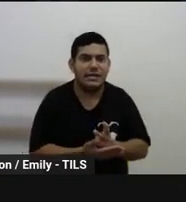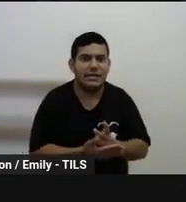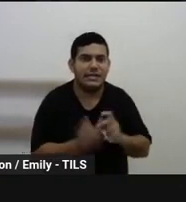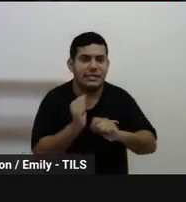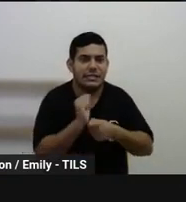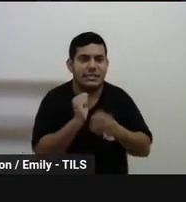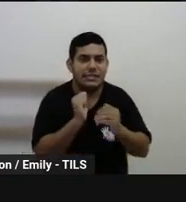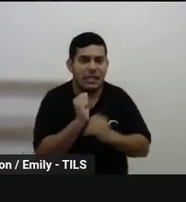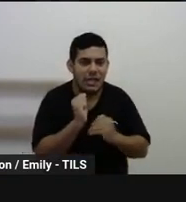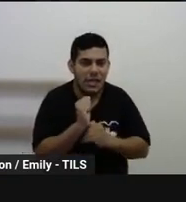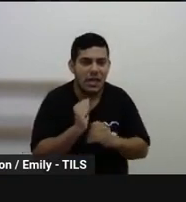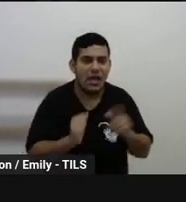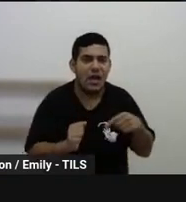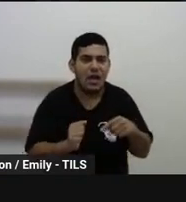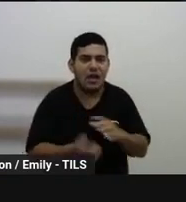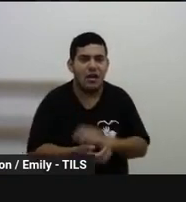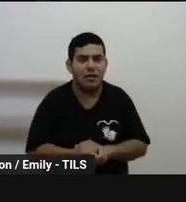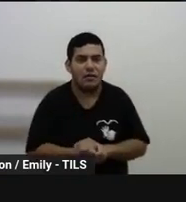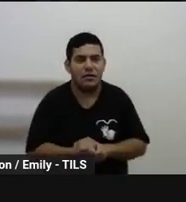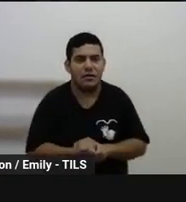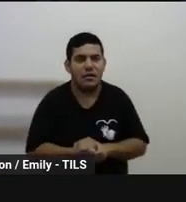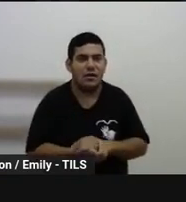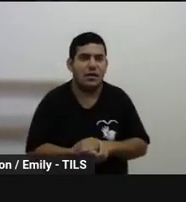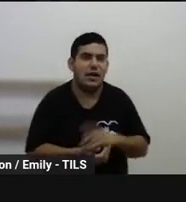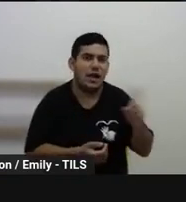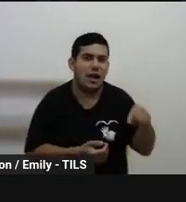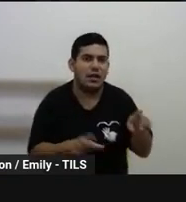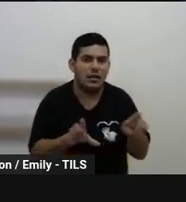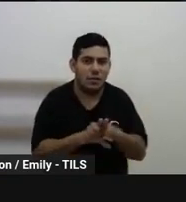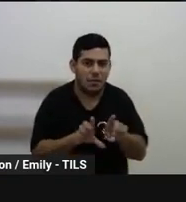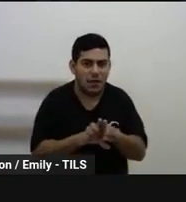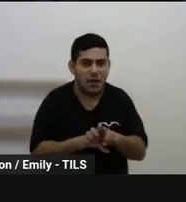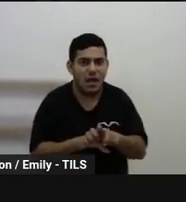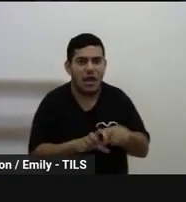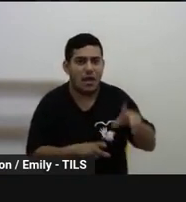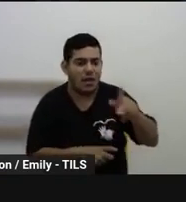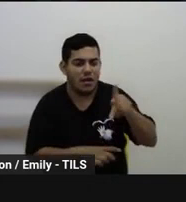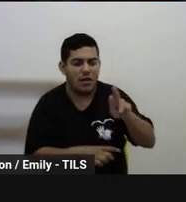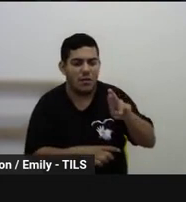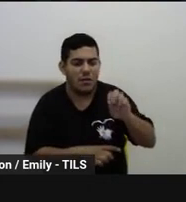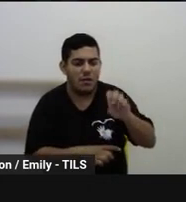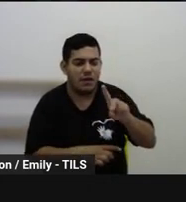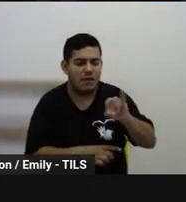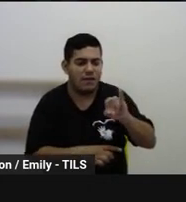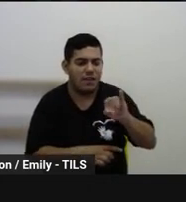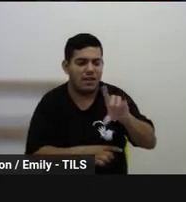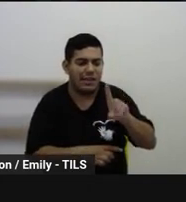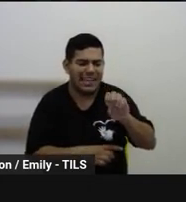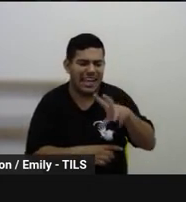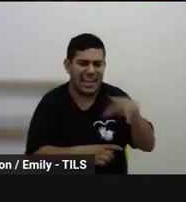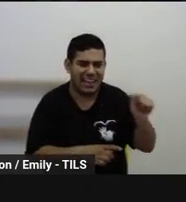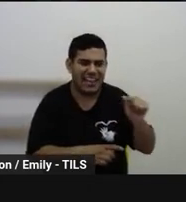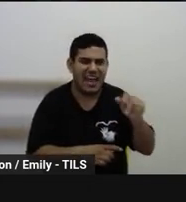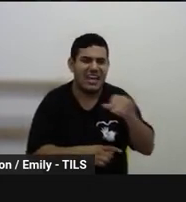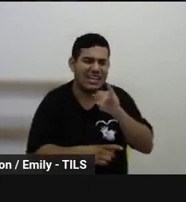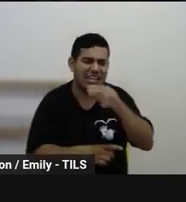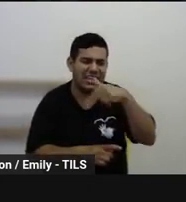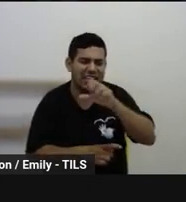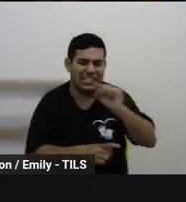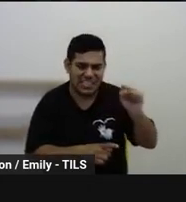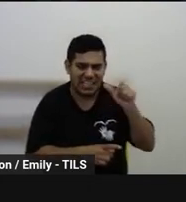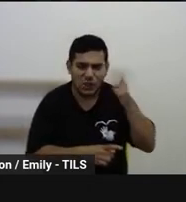espaços, né? Para outras questões também de previdência e tal. Então, vocês conseguem estar